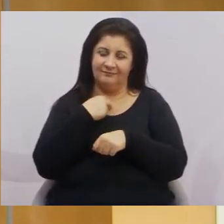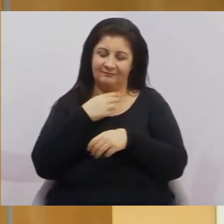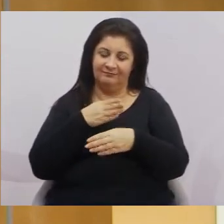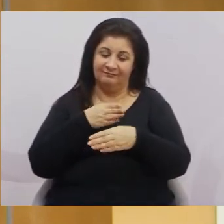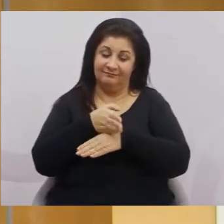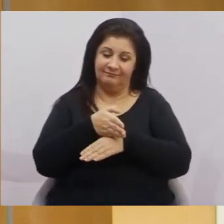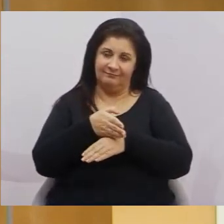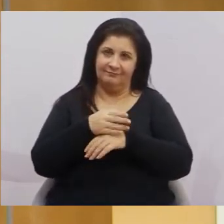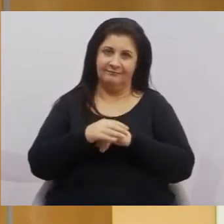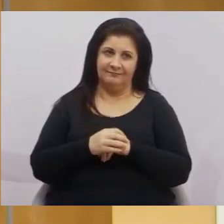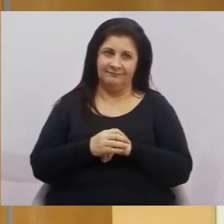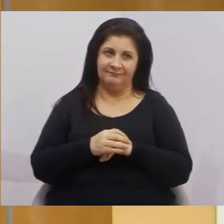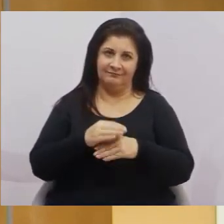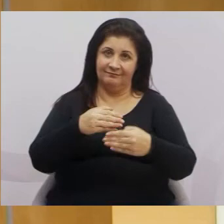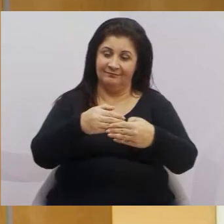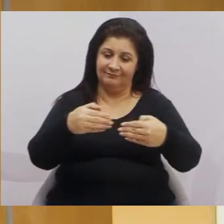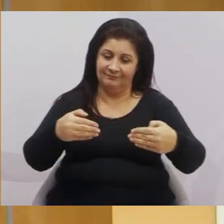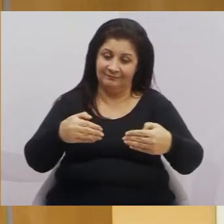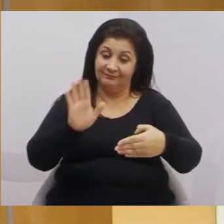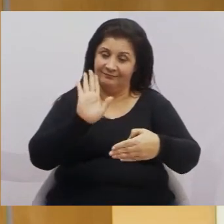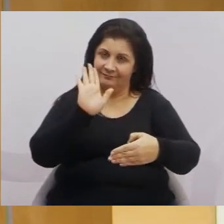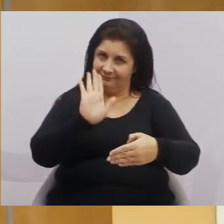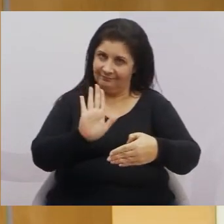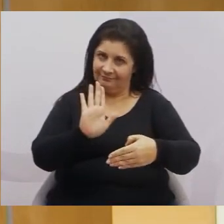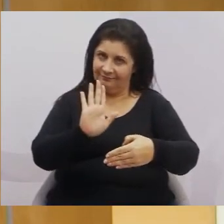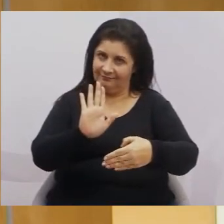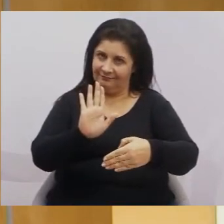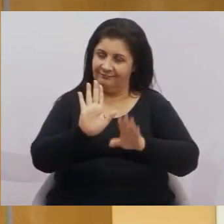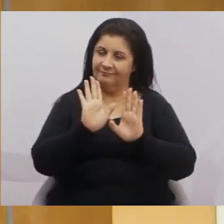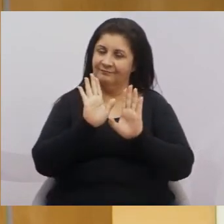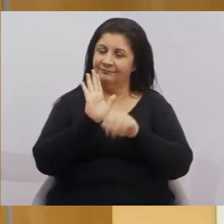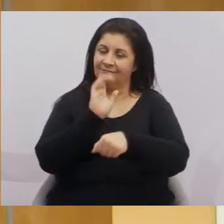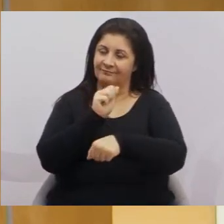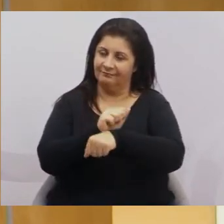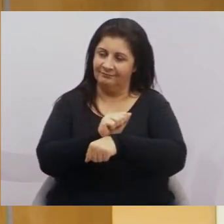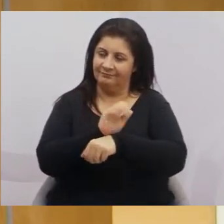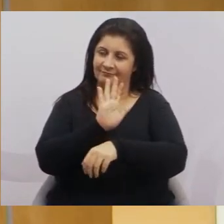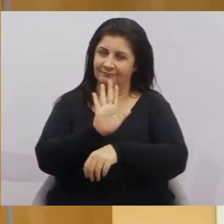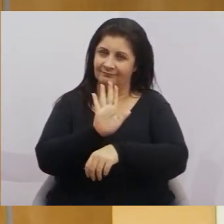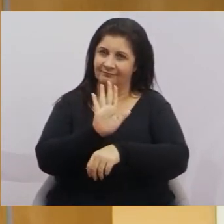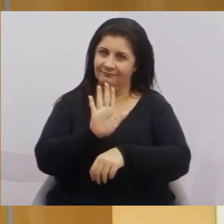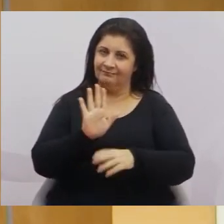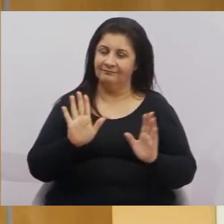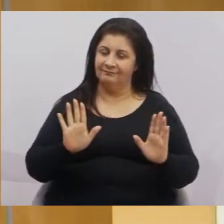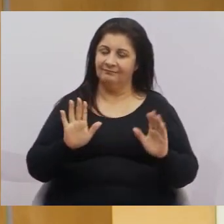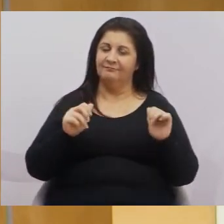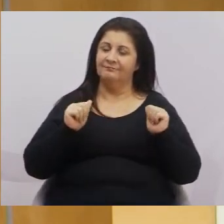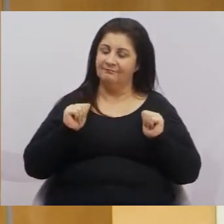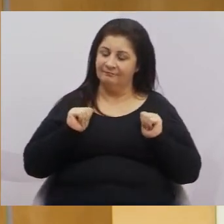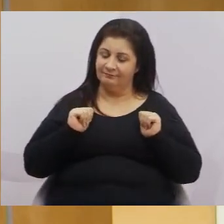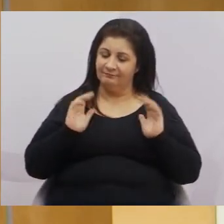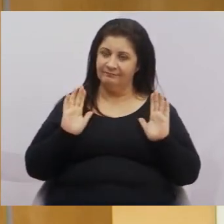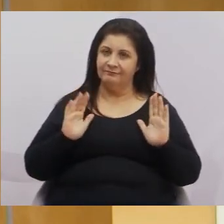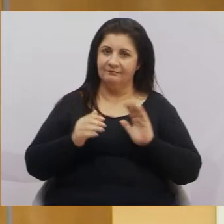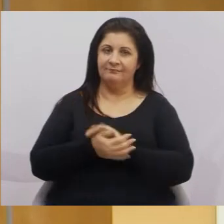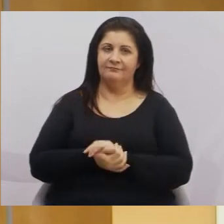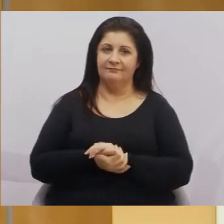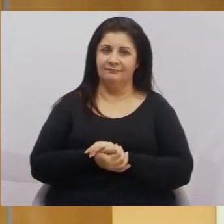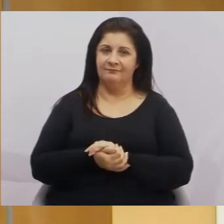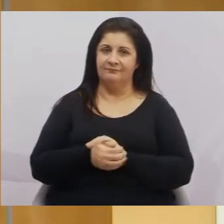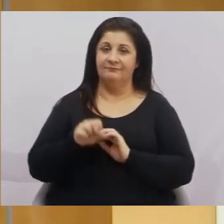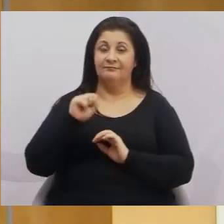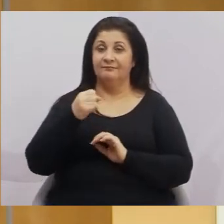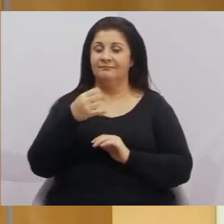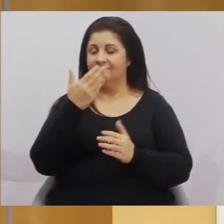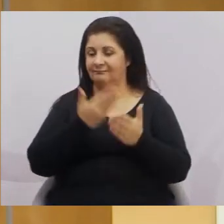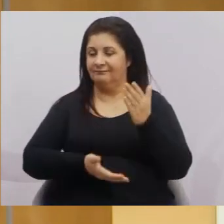linha ali. Chegou até a linha, você tem que parar. Para na linha, fica quietinho na tua, porque senão a coisa